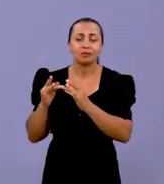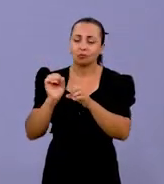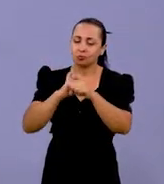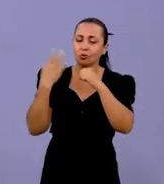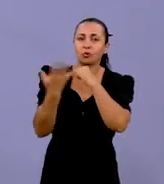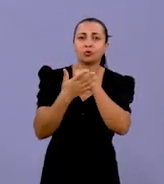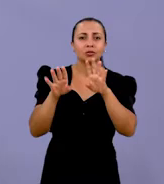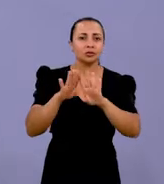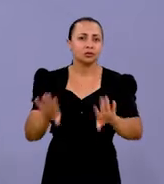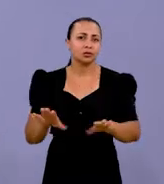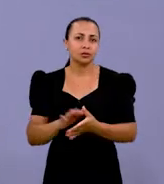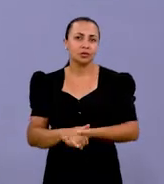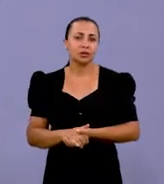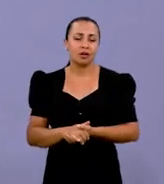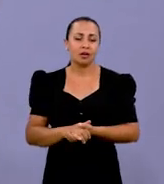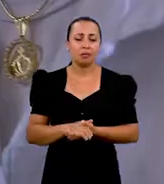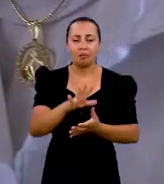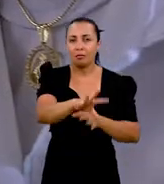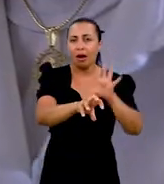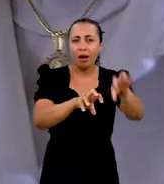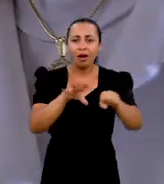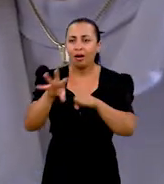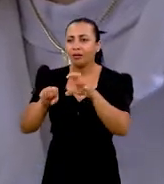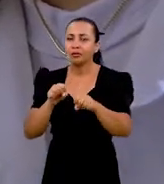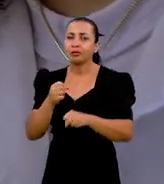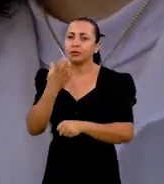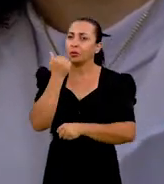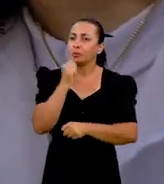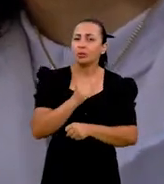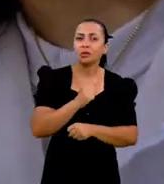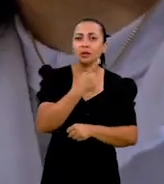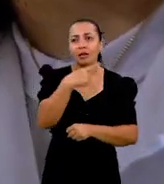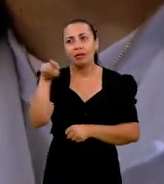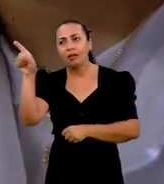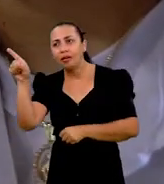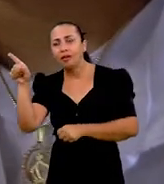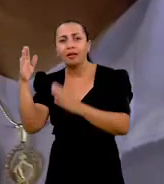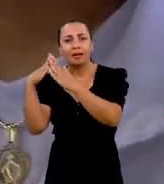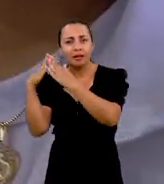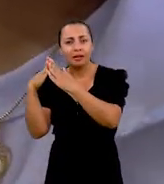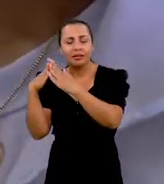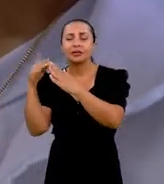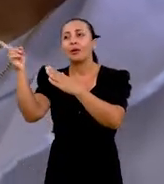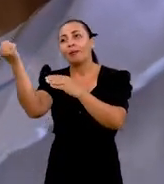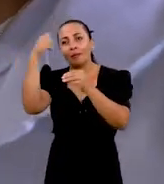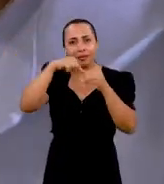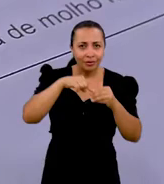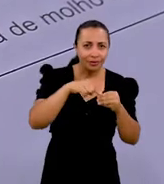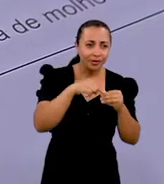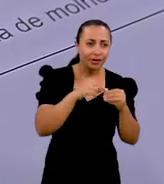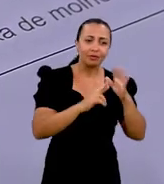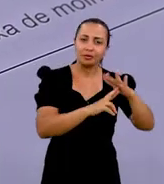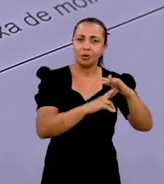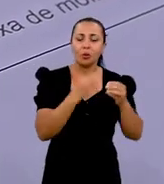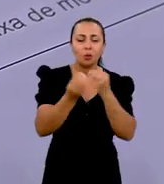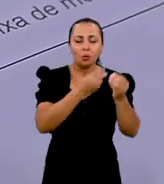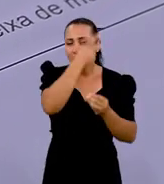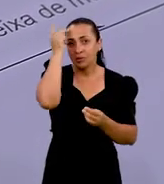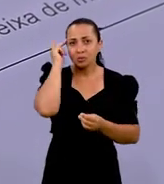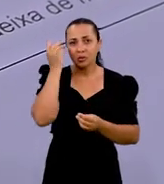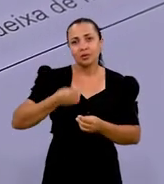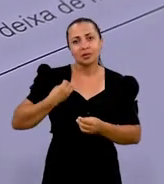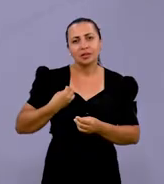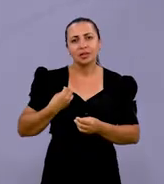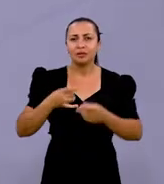se passaria dessa forma. Mexendo no alimento, levando de casa ou trazendo para a feira. Como é que as pessoas na